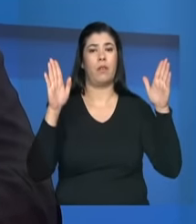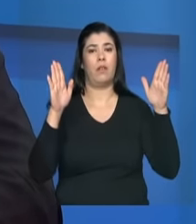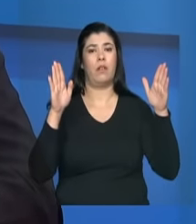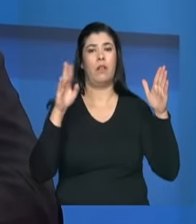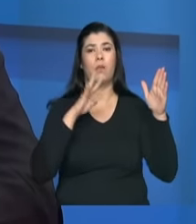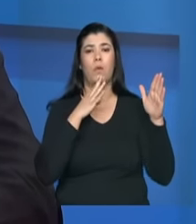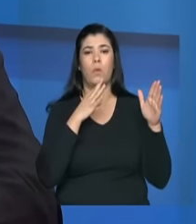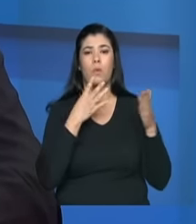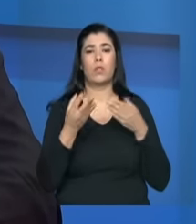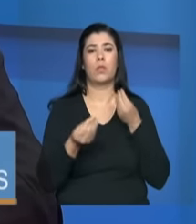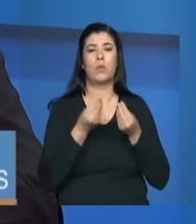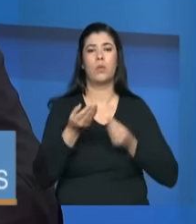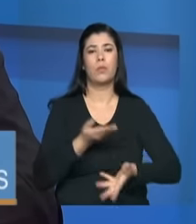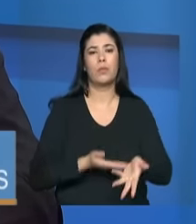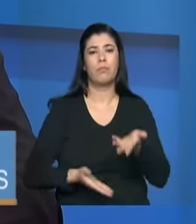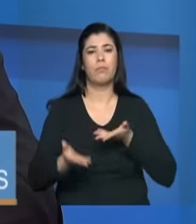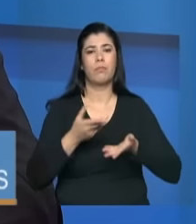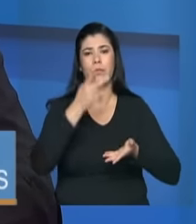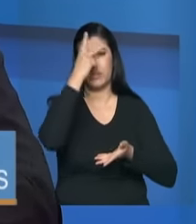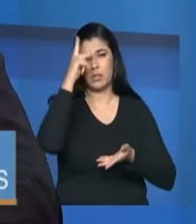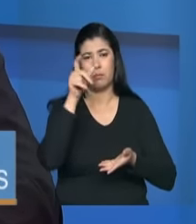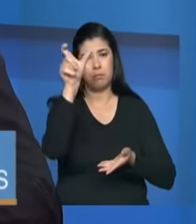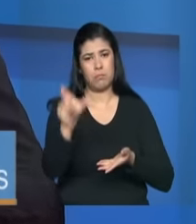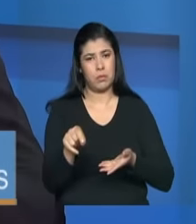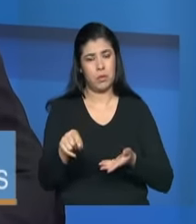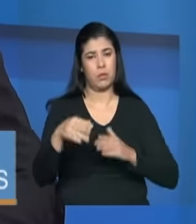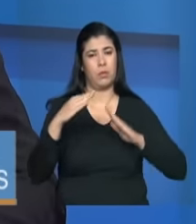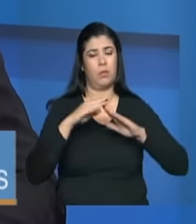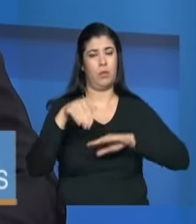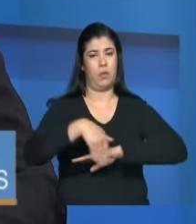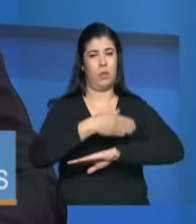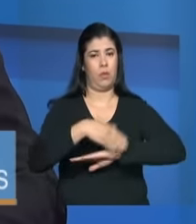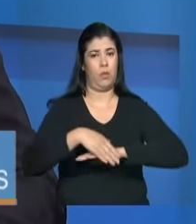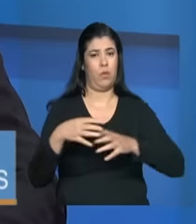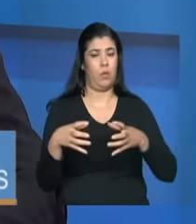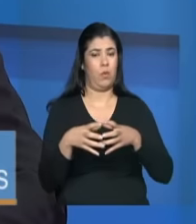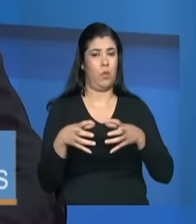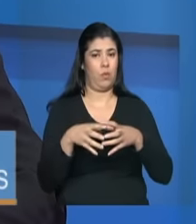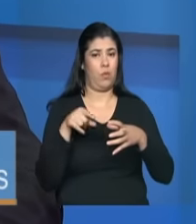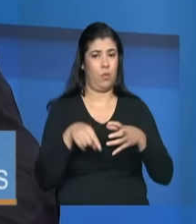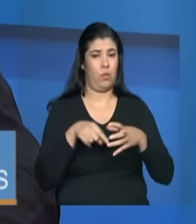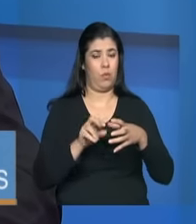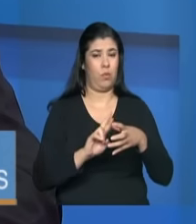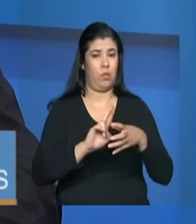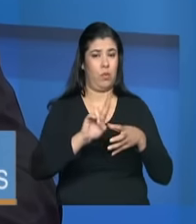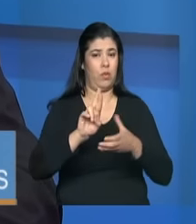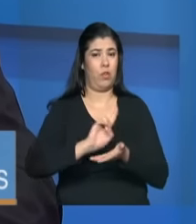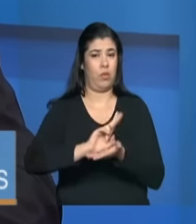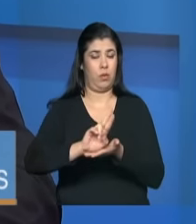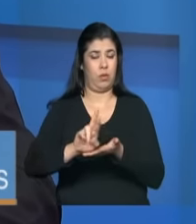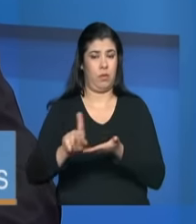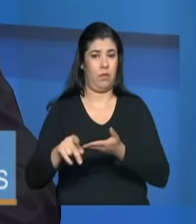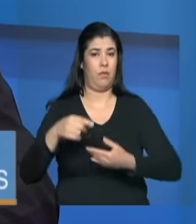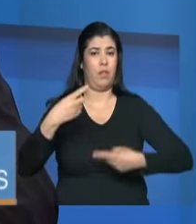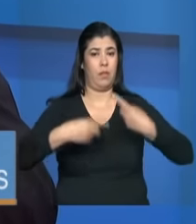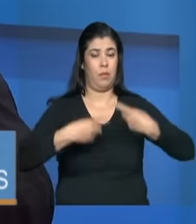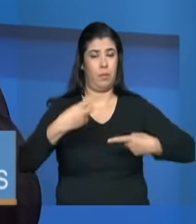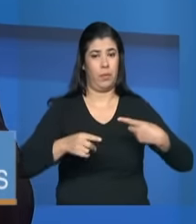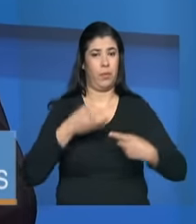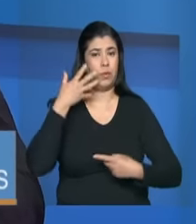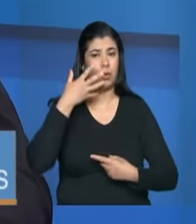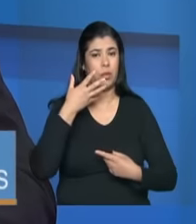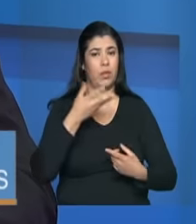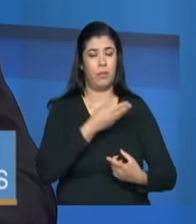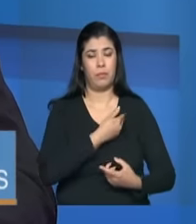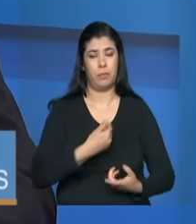as pessoas em situação de rua no conjunto das ofertas públicas, não apenas da assistência social, porque uma vez